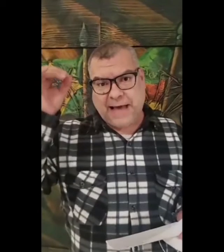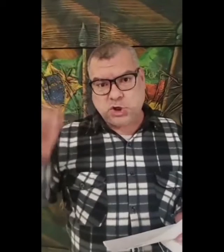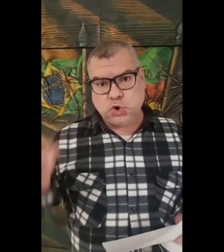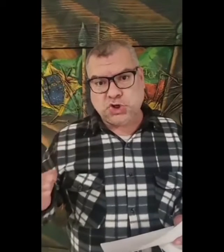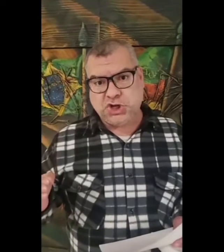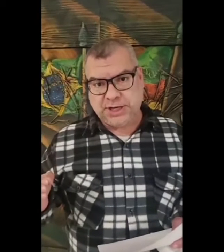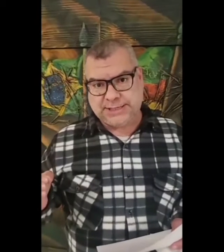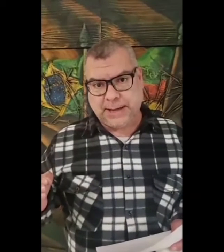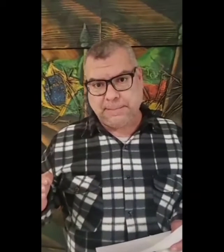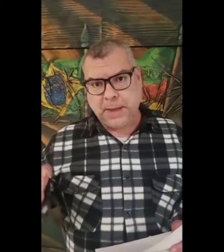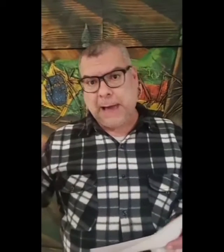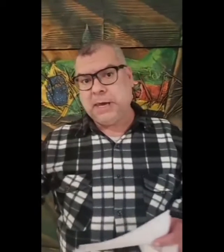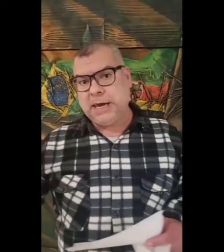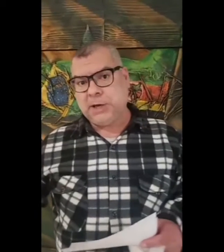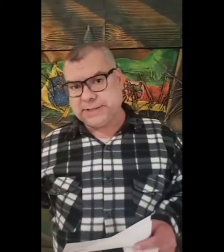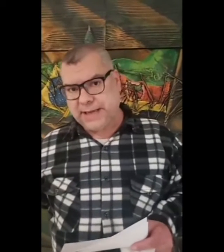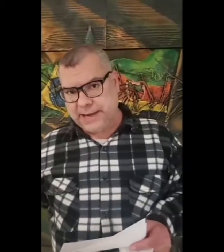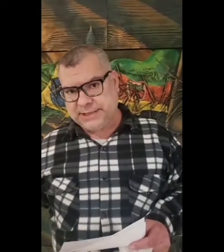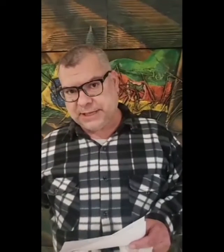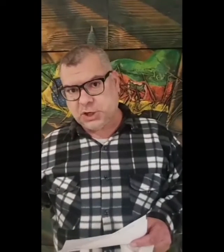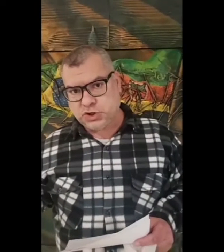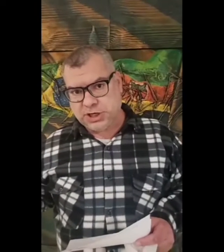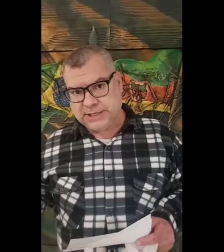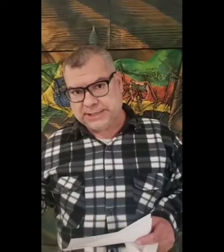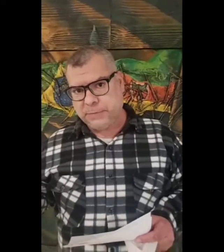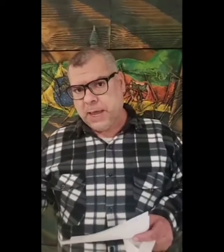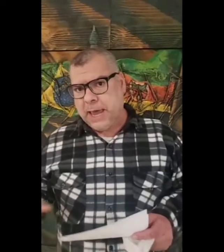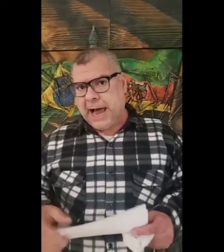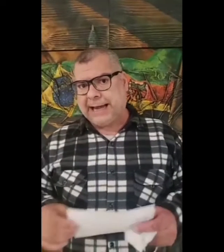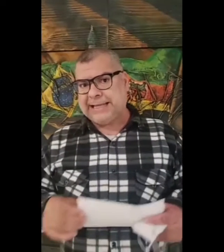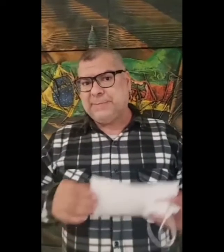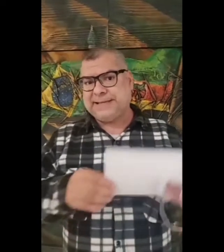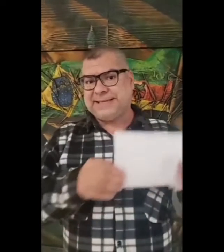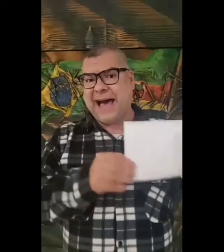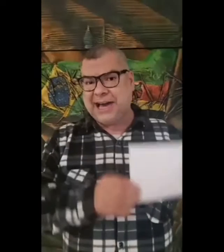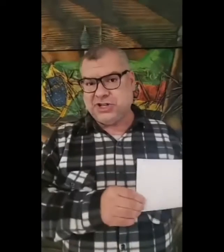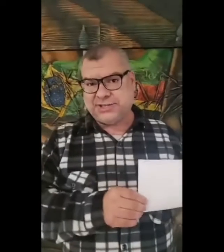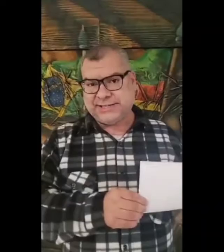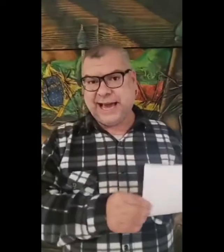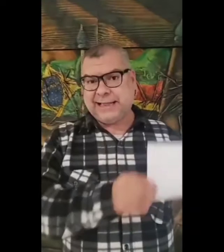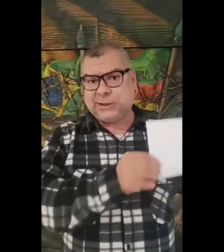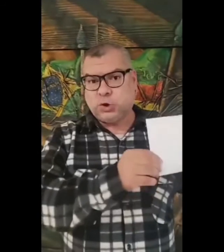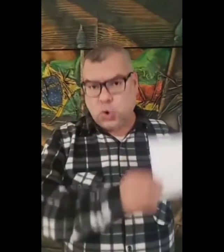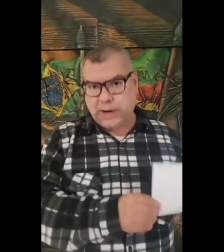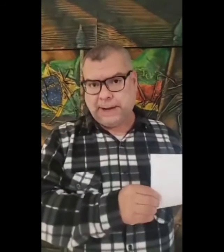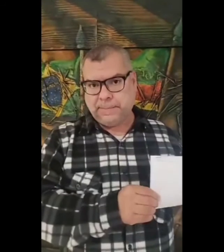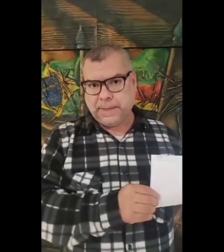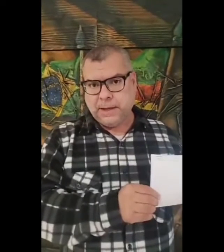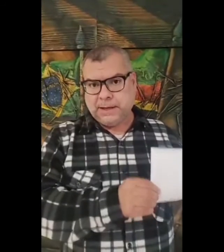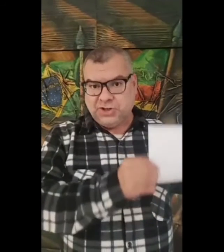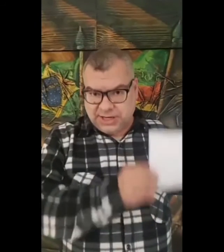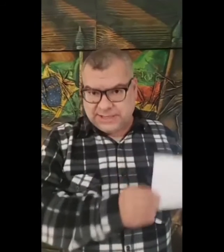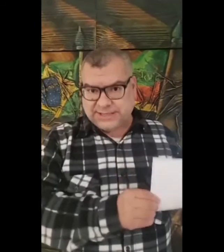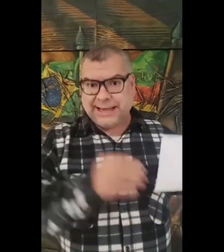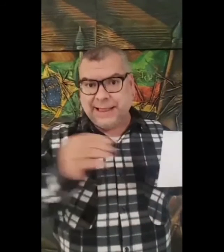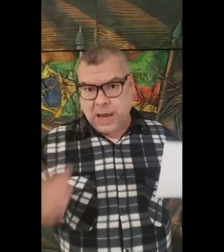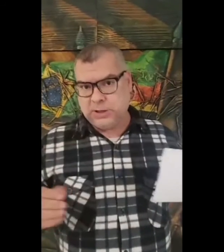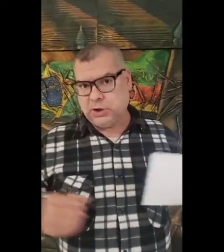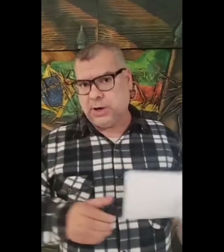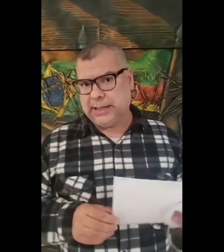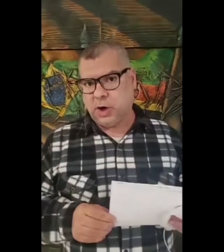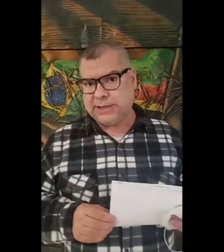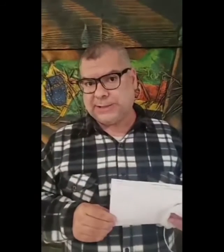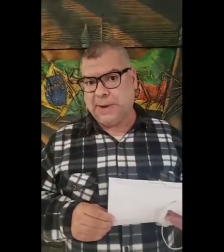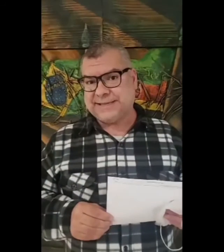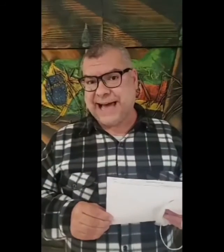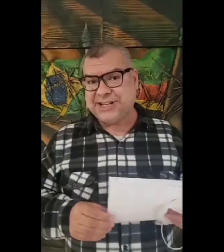provar na justiça, a minha inocência, na justiça, aquelas mensagens que a relatora diz, que leu